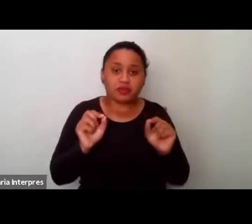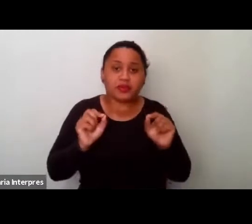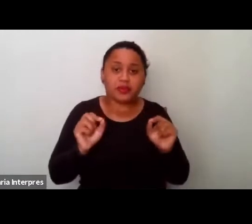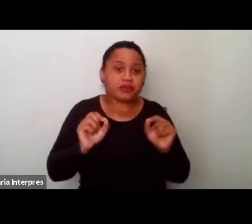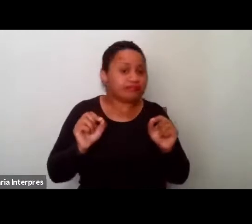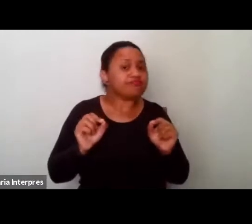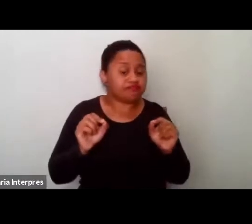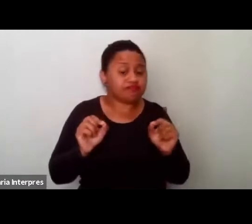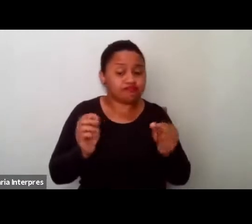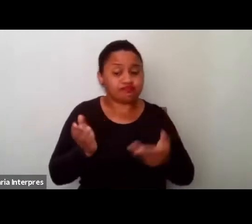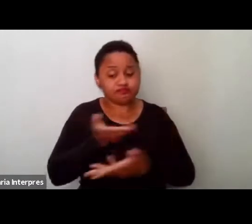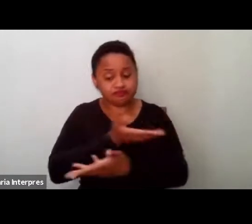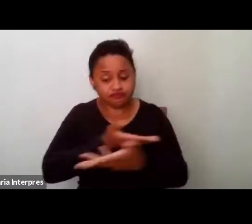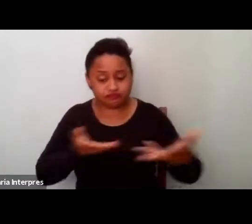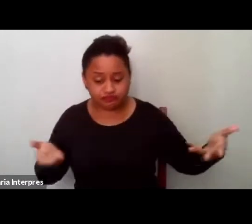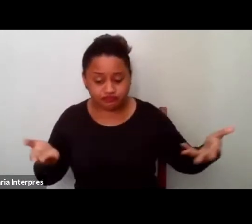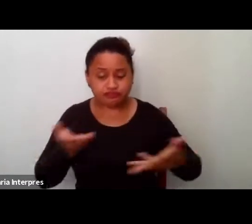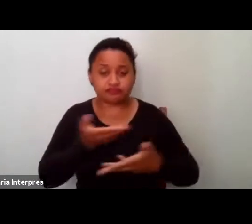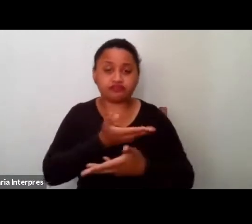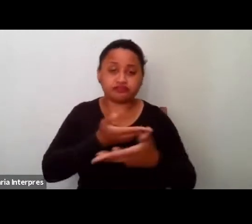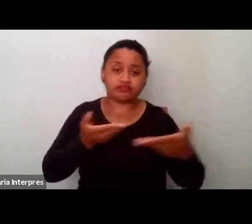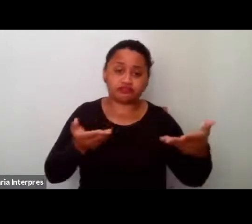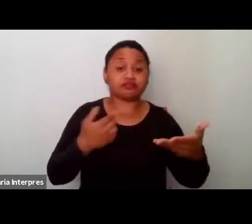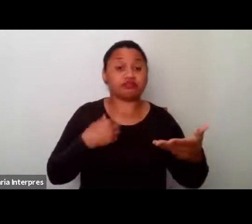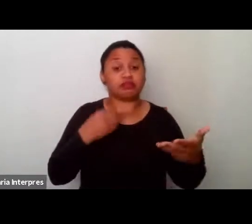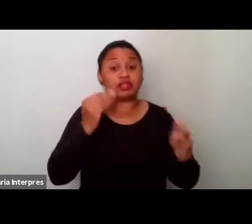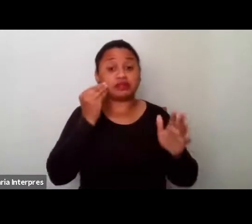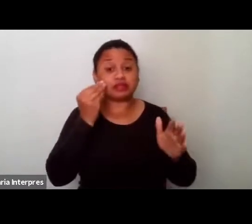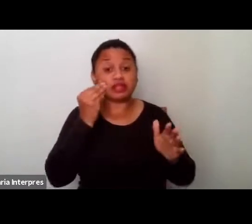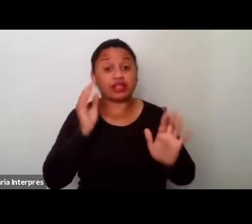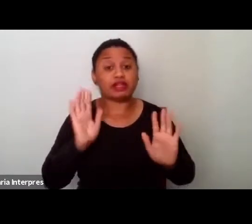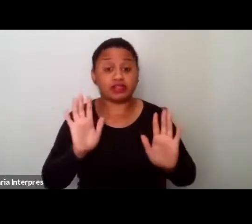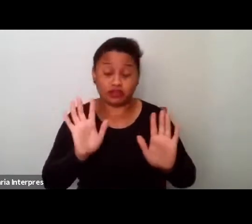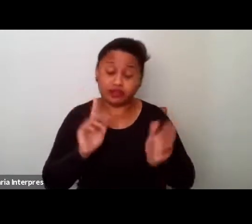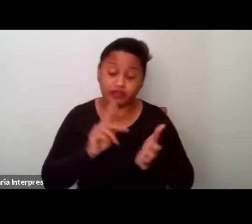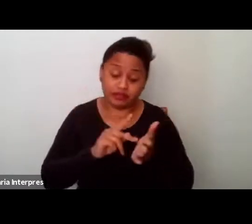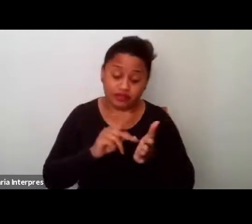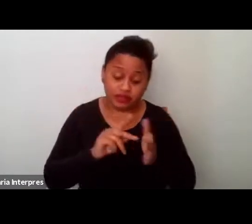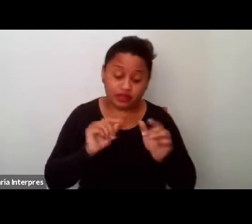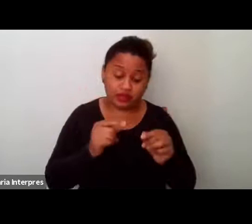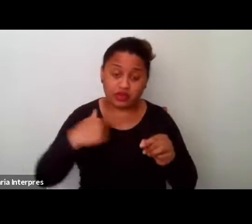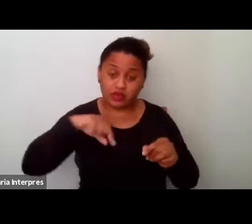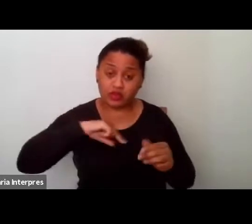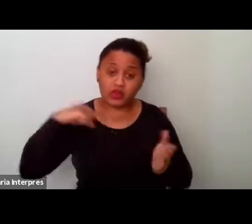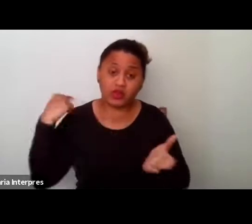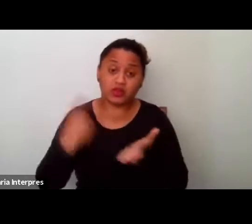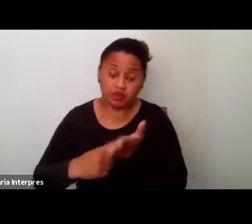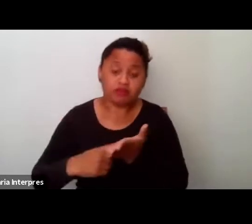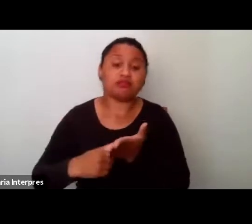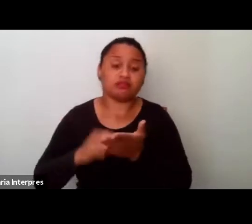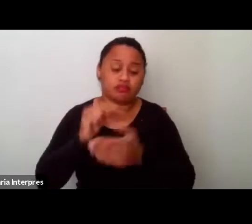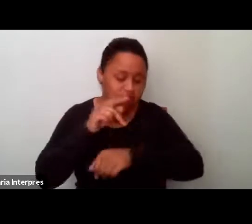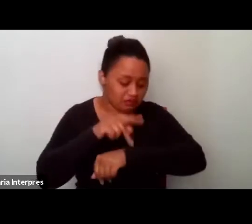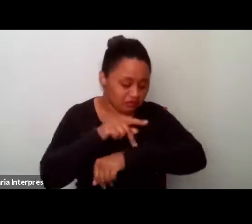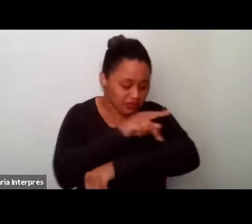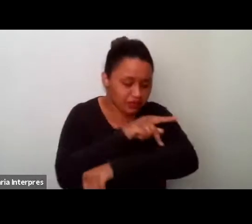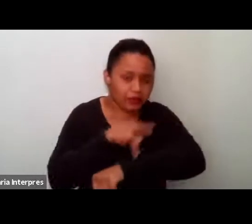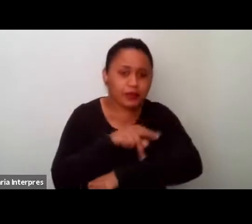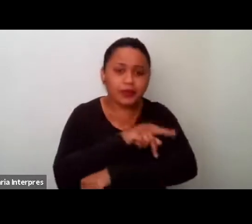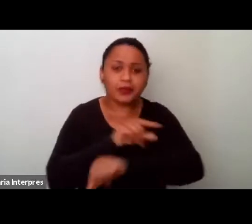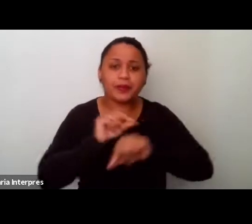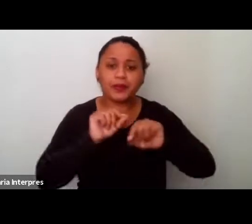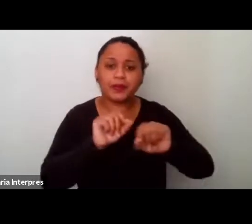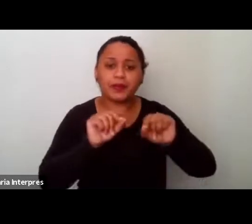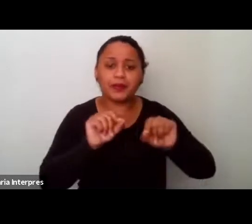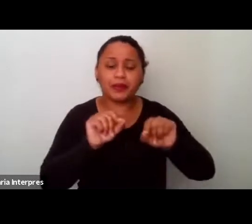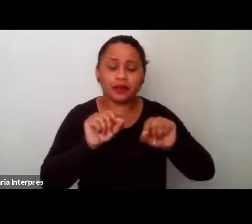pedagógica, uma tentativa, que estamos comprometidos com uma relação pedagógica de rompimento de